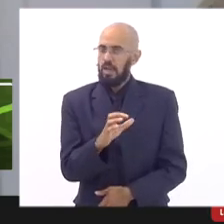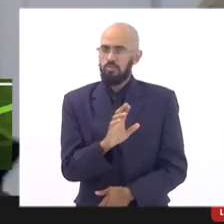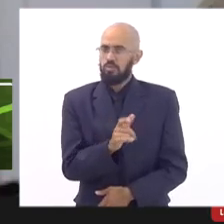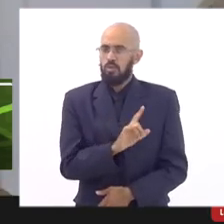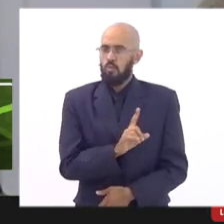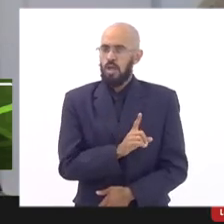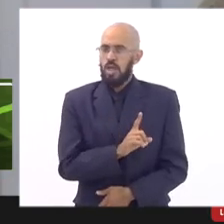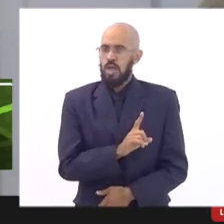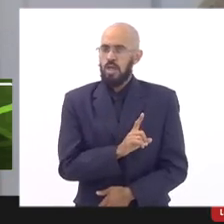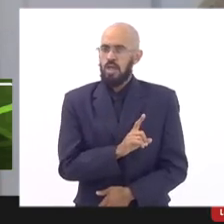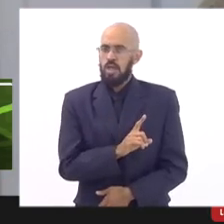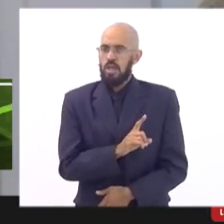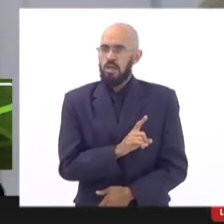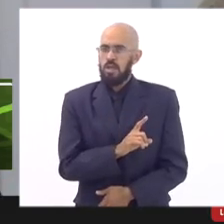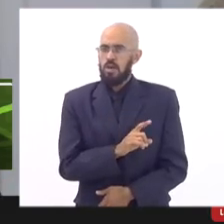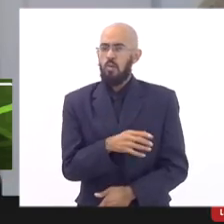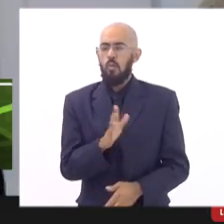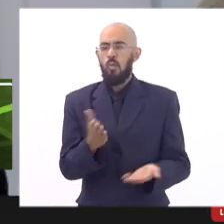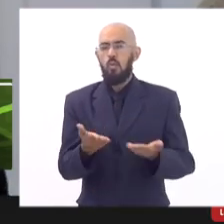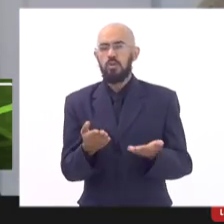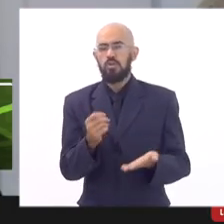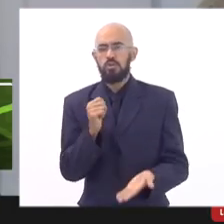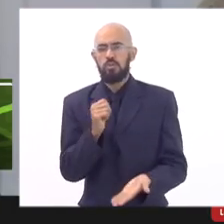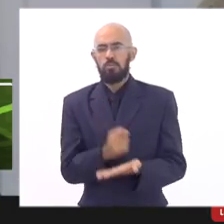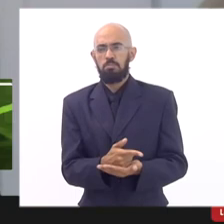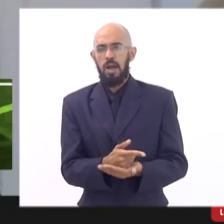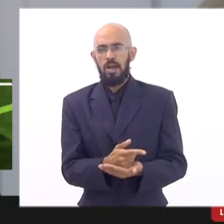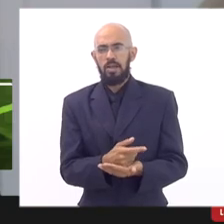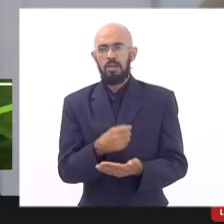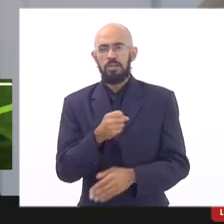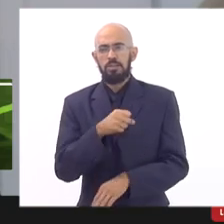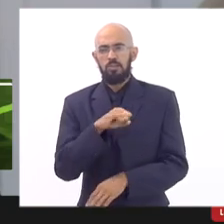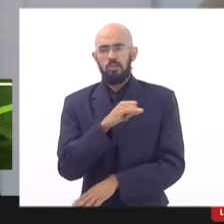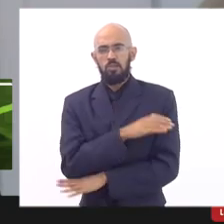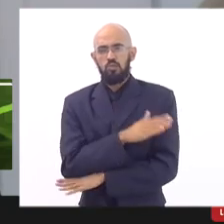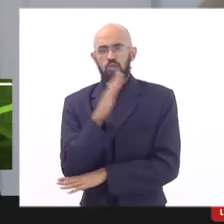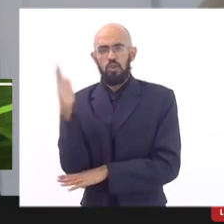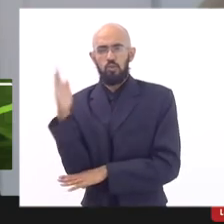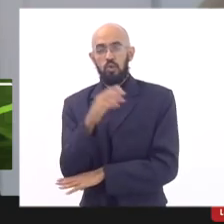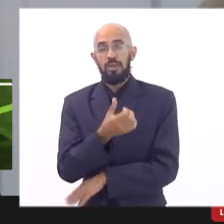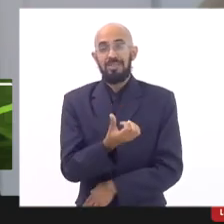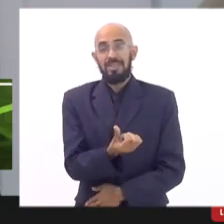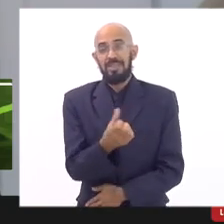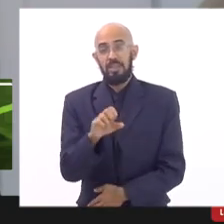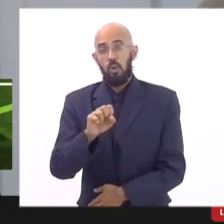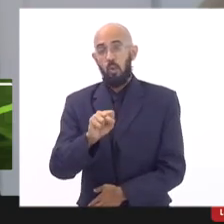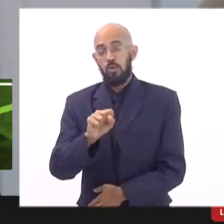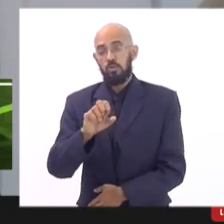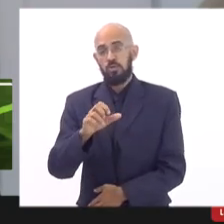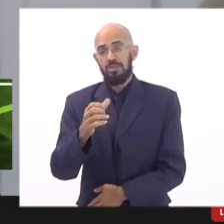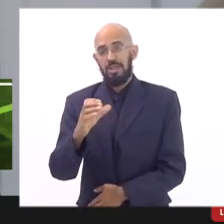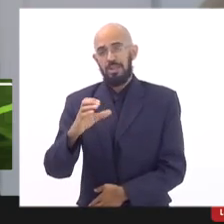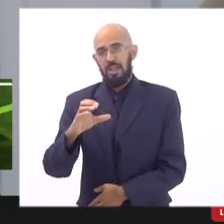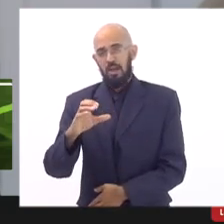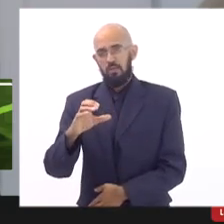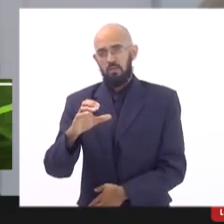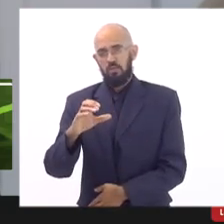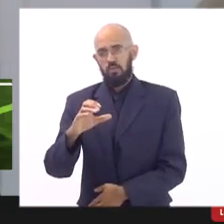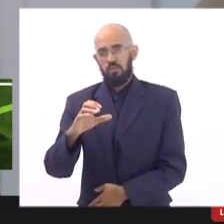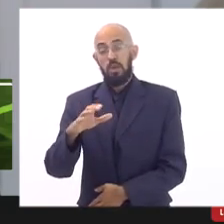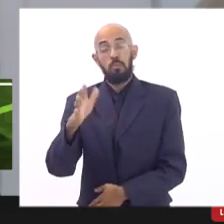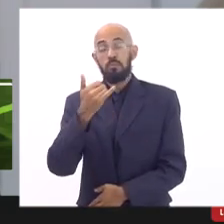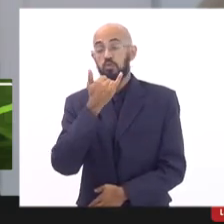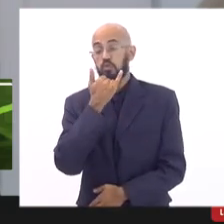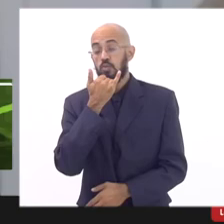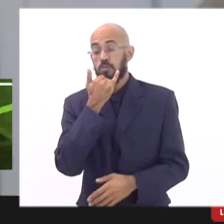hoje a paga um per capita de horário integral o valor de 68 centavos parcial desculpa o